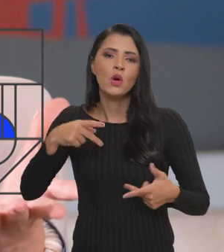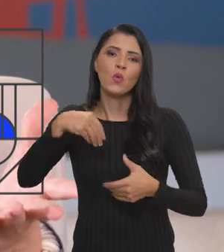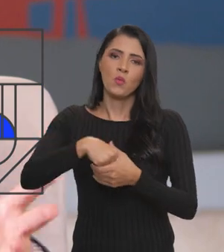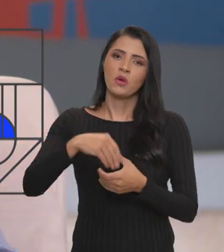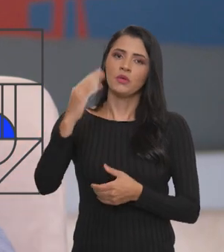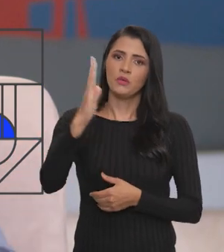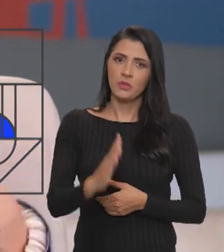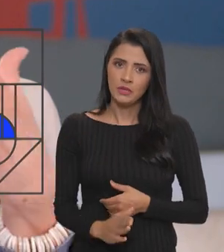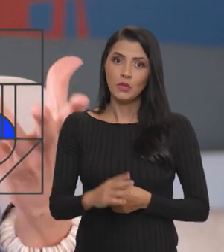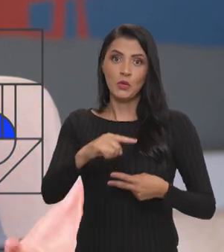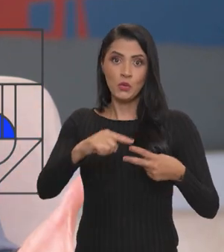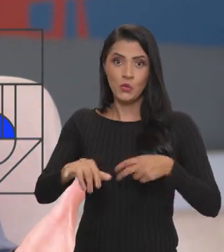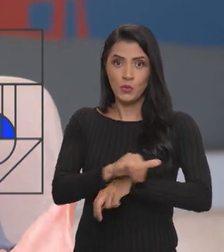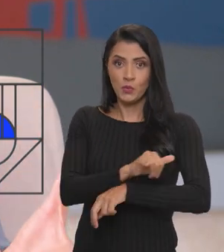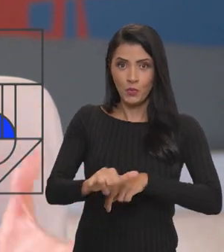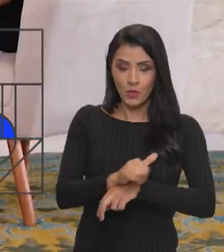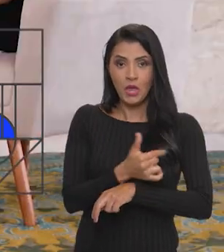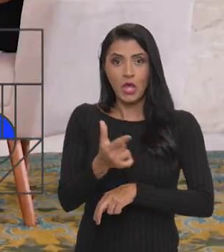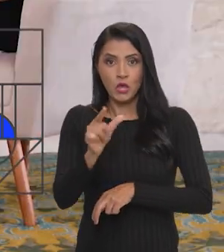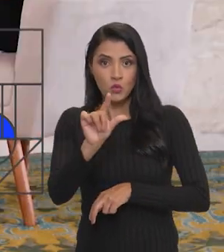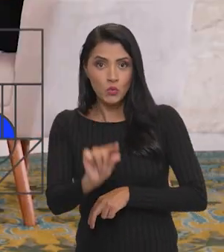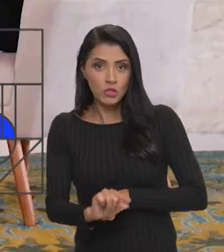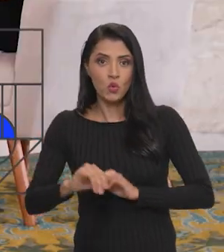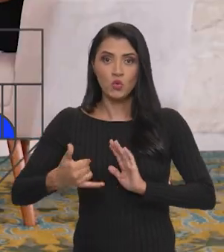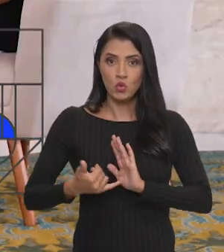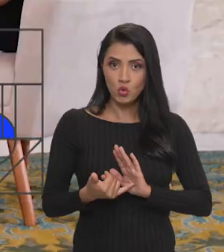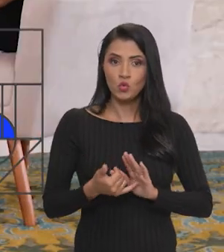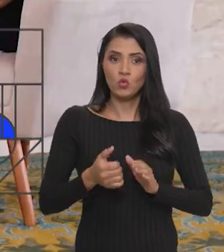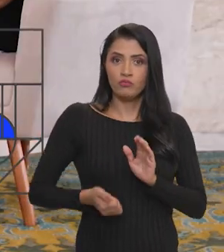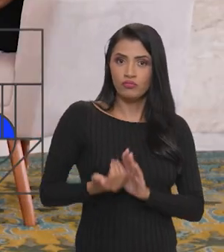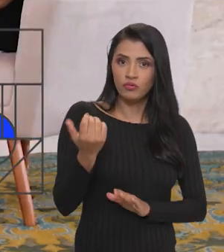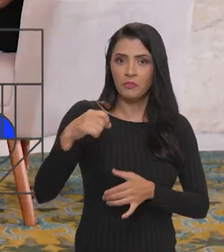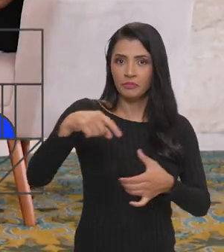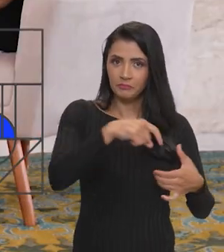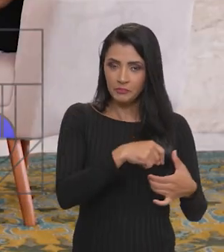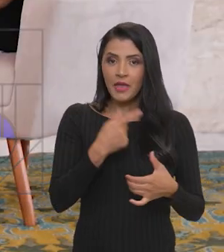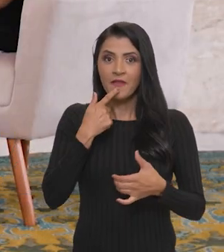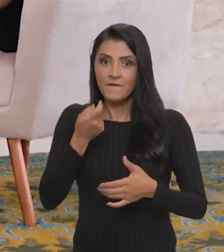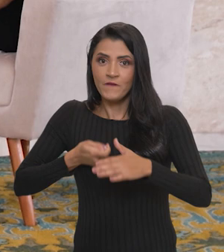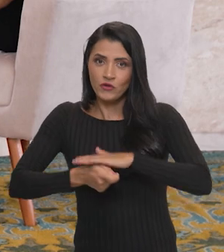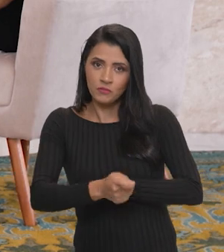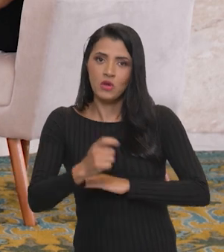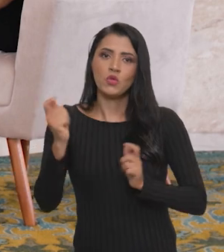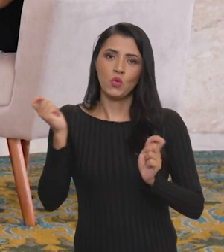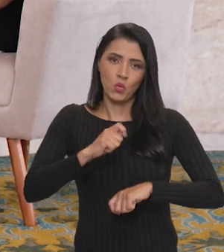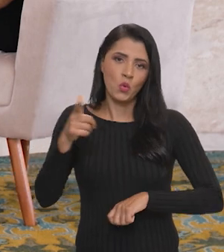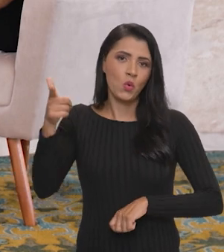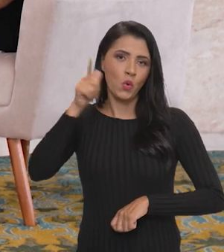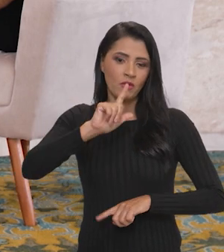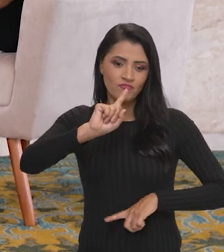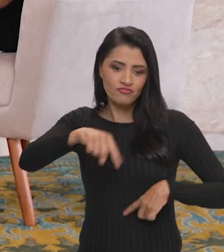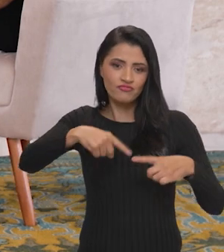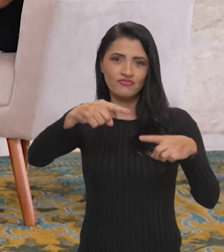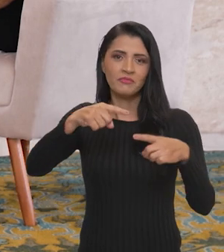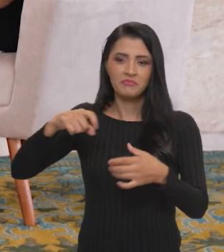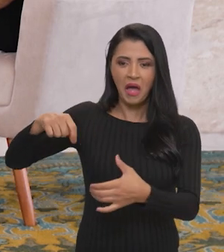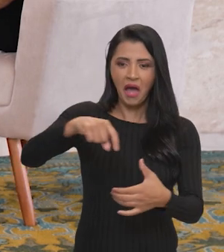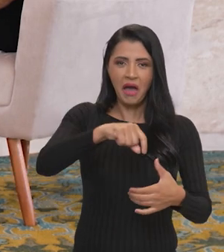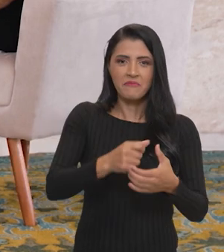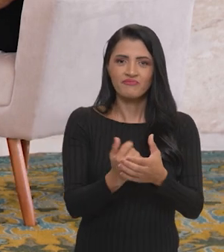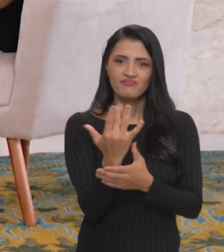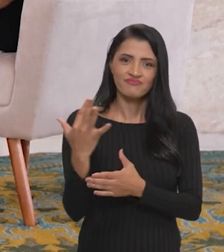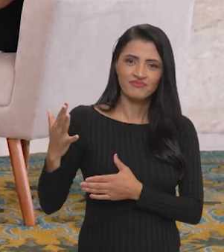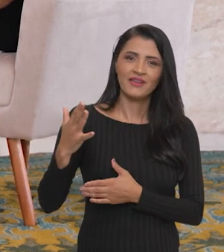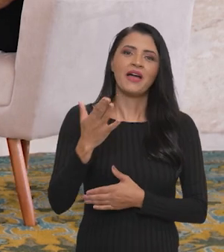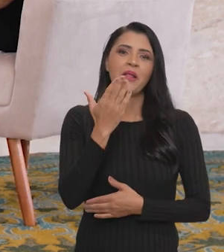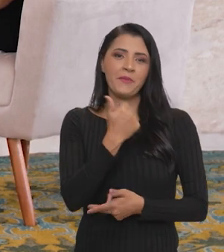essas duas estratégias, redução de juros para o custeio e redução de juros para o investimento, a gente pretende conseguir alavancar a produção dos